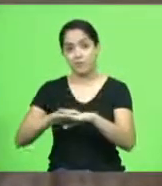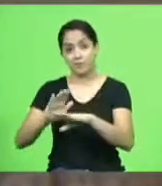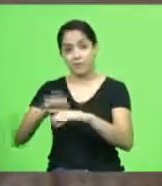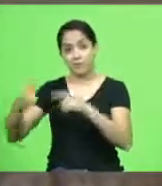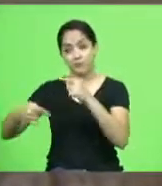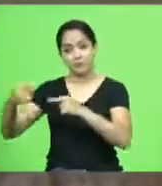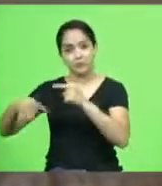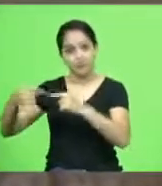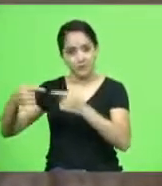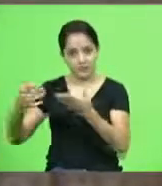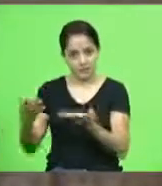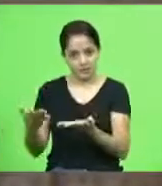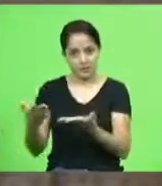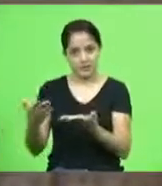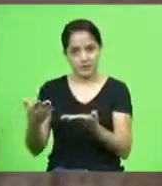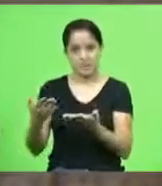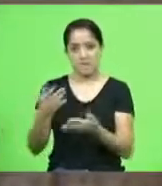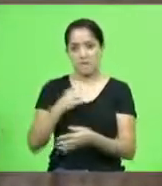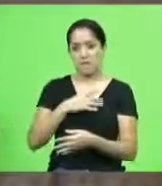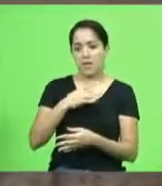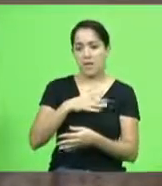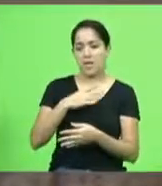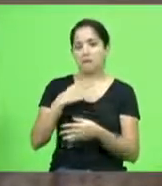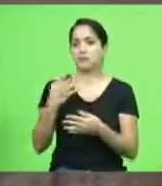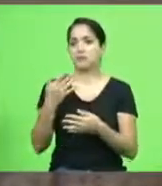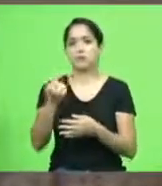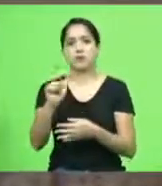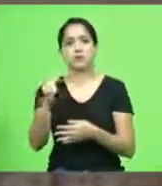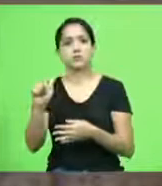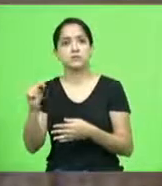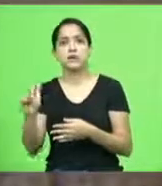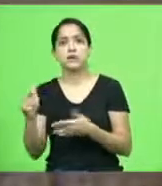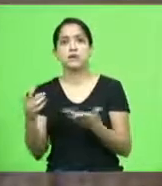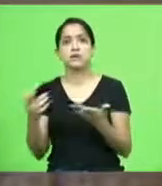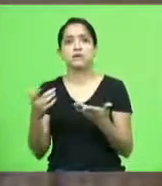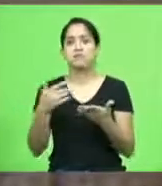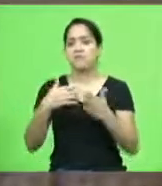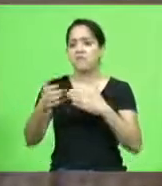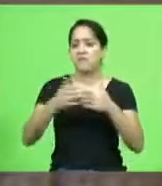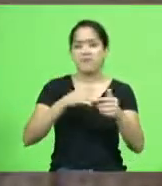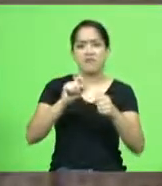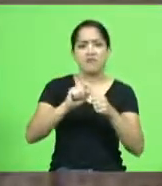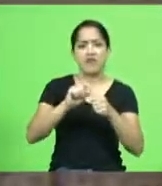que não tem medo do povo vão fazer o fazem o que querem